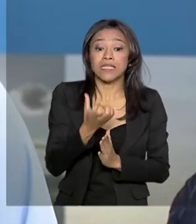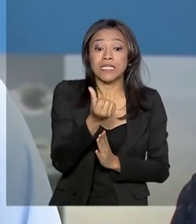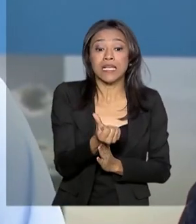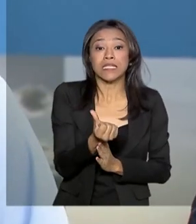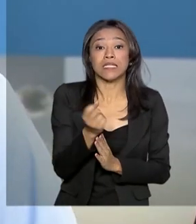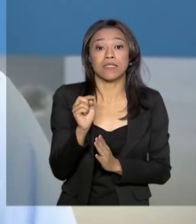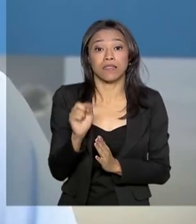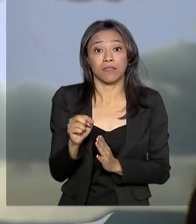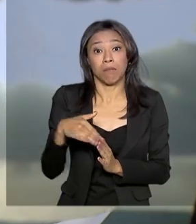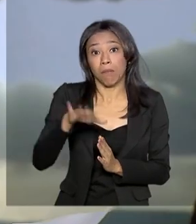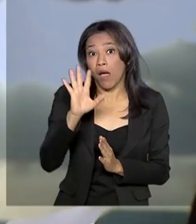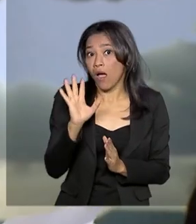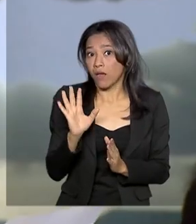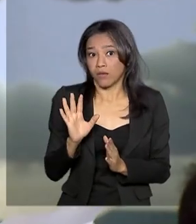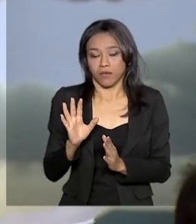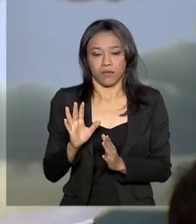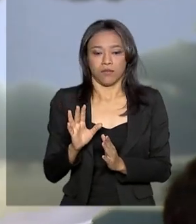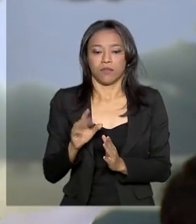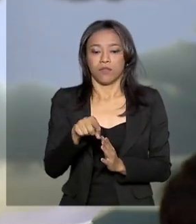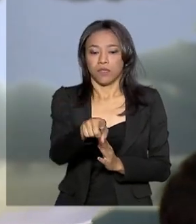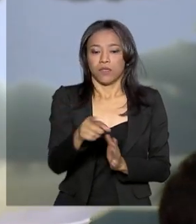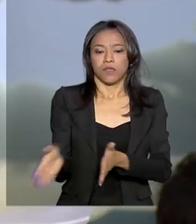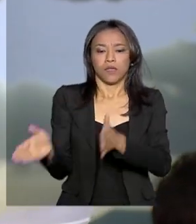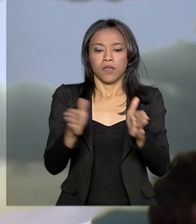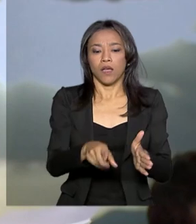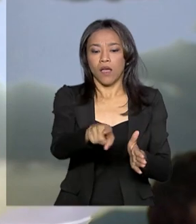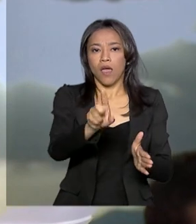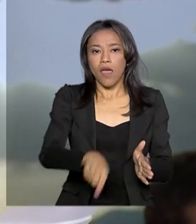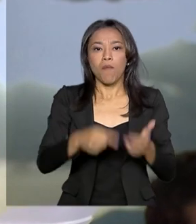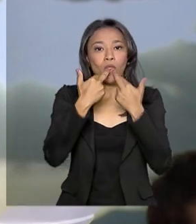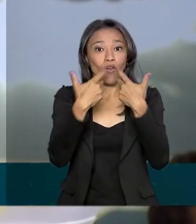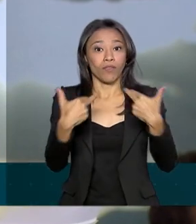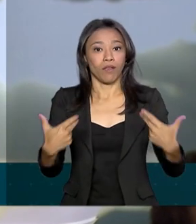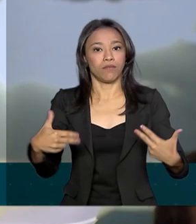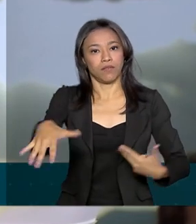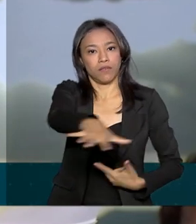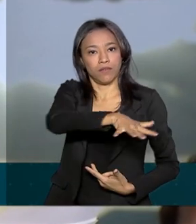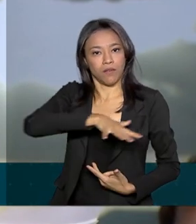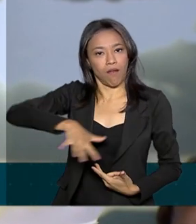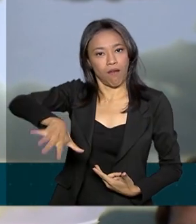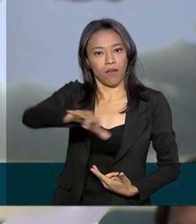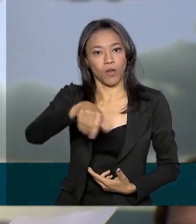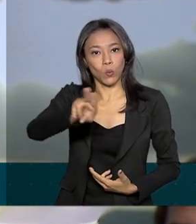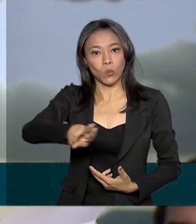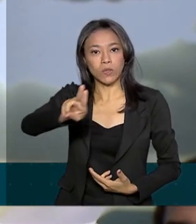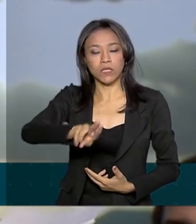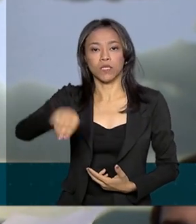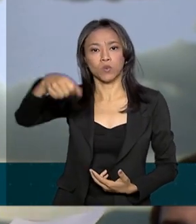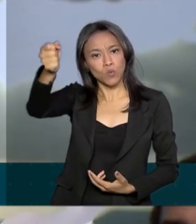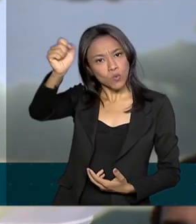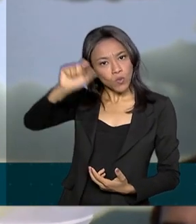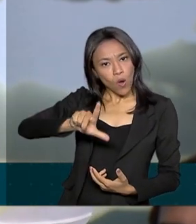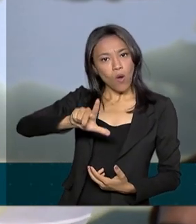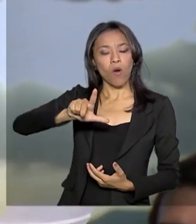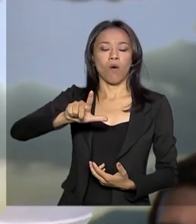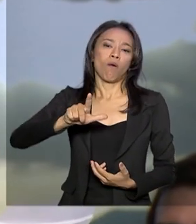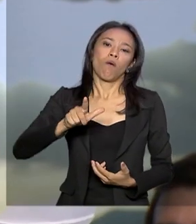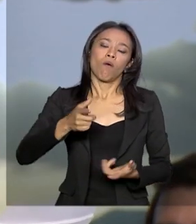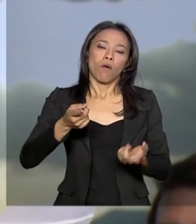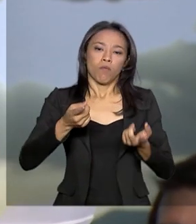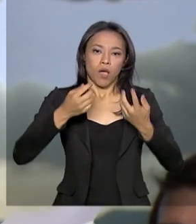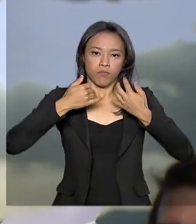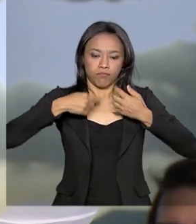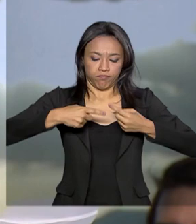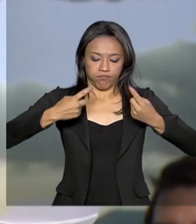próprias turbinas geram aqui. Iniciativa inovadora dessa forma de geração de energia solar no Brasil servirá de